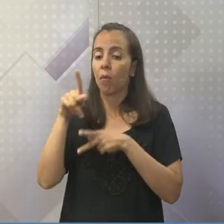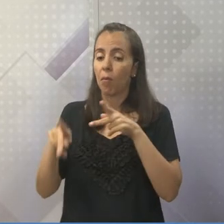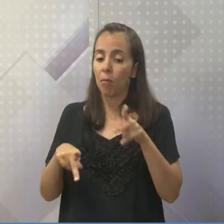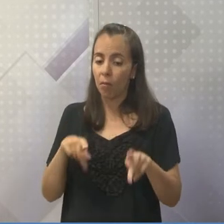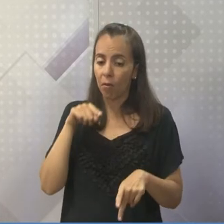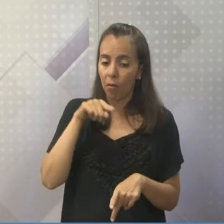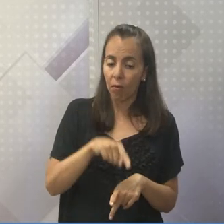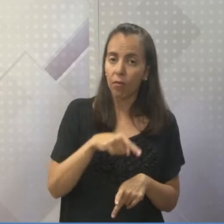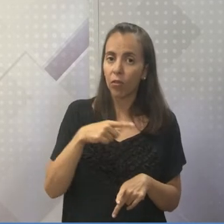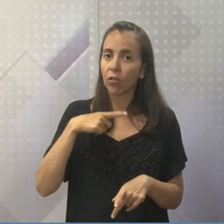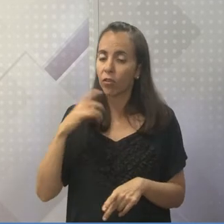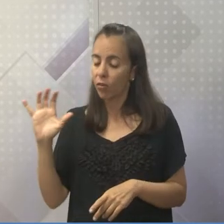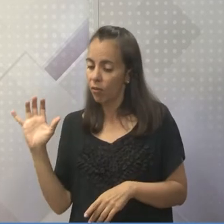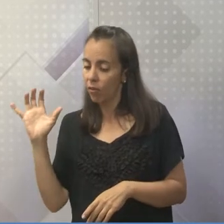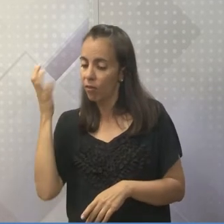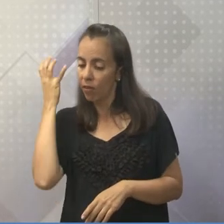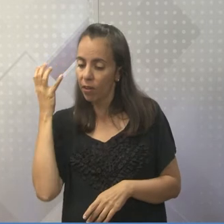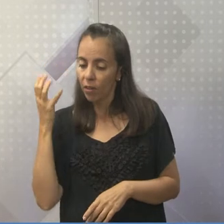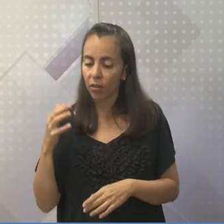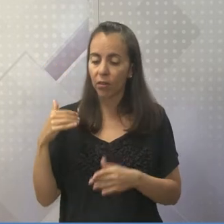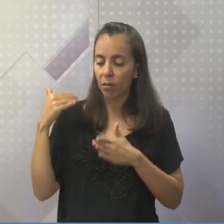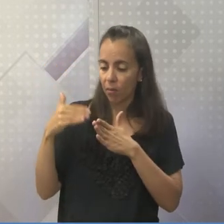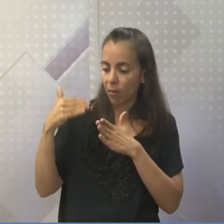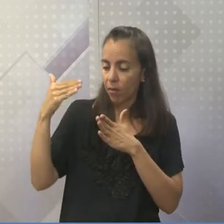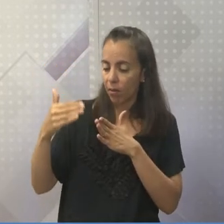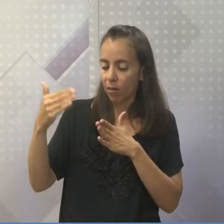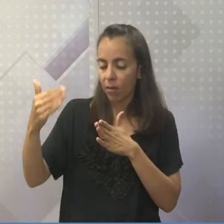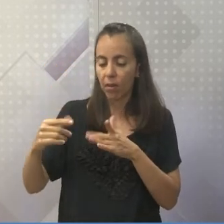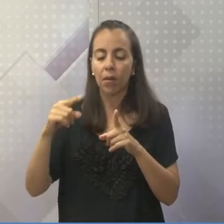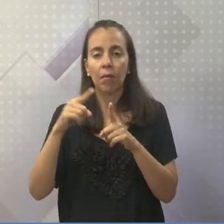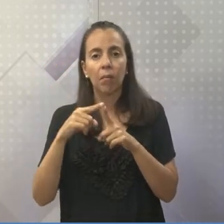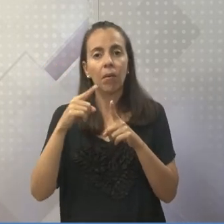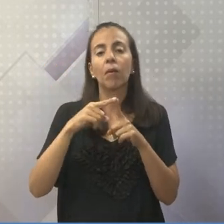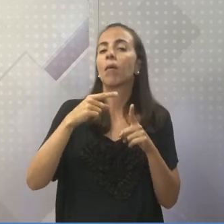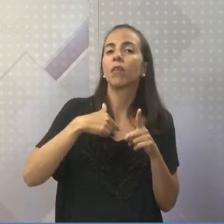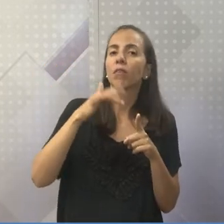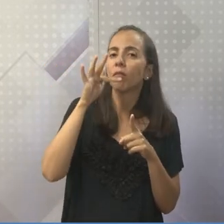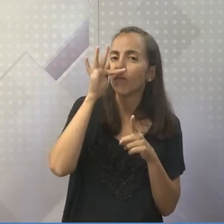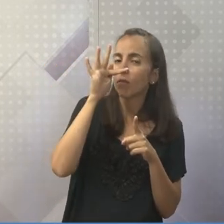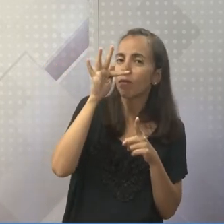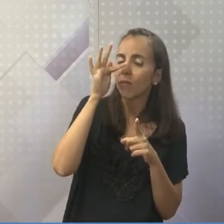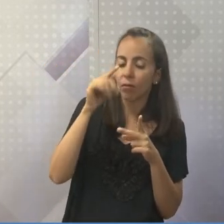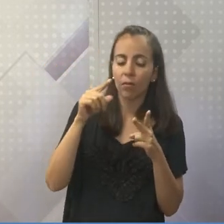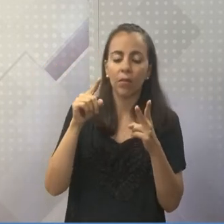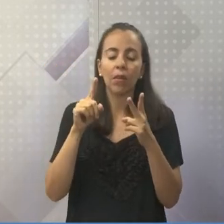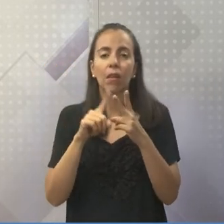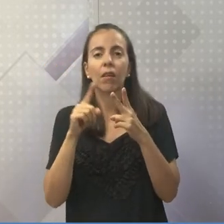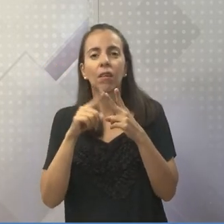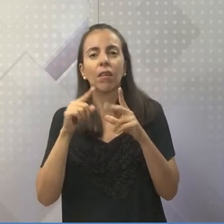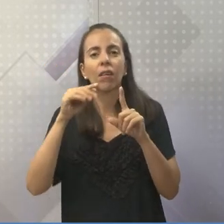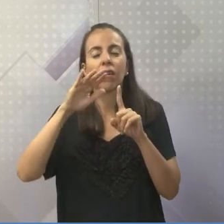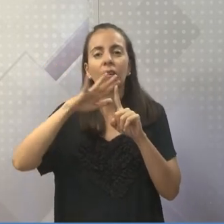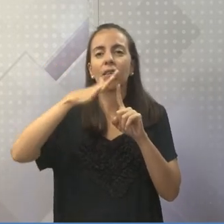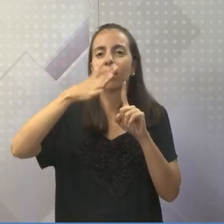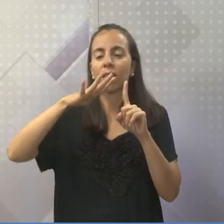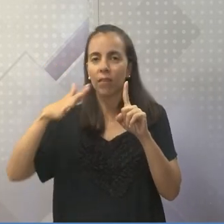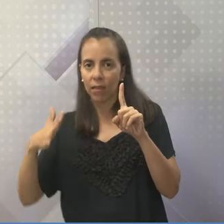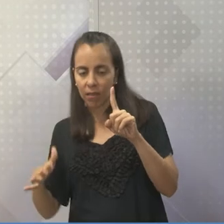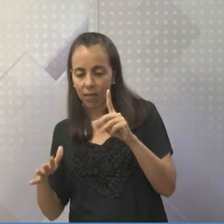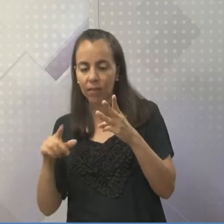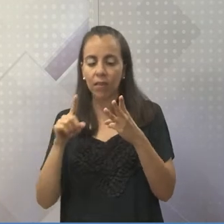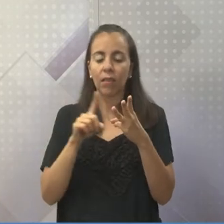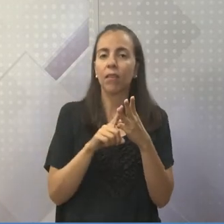comemoravam as estações do ano. Primavera e associavam a um Deus. Primavera,